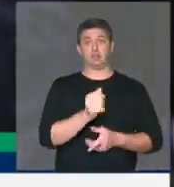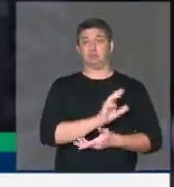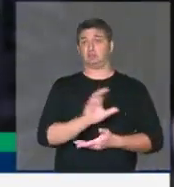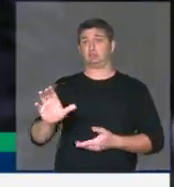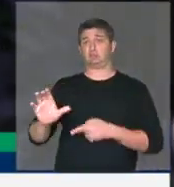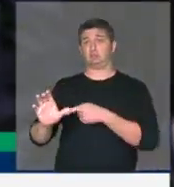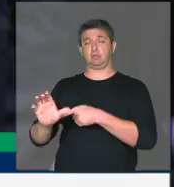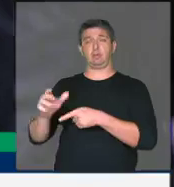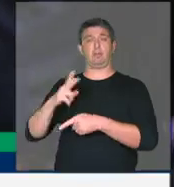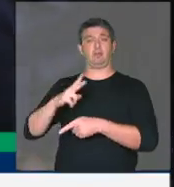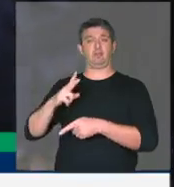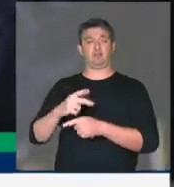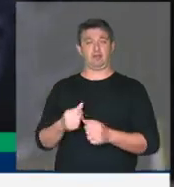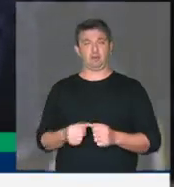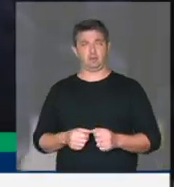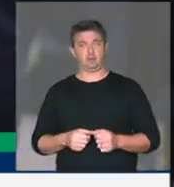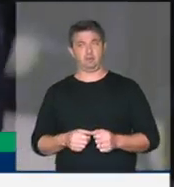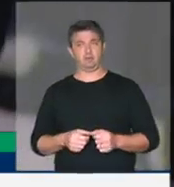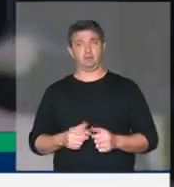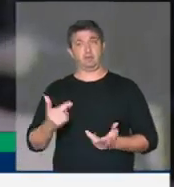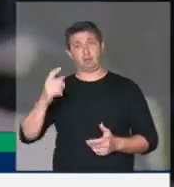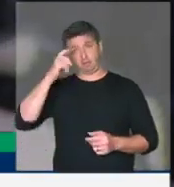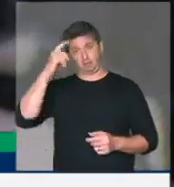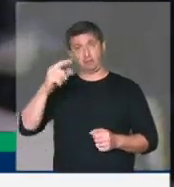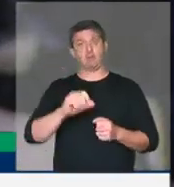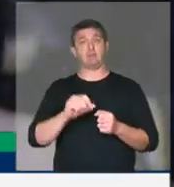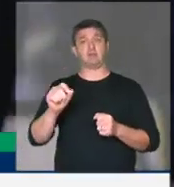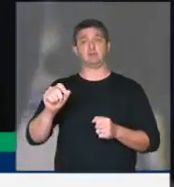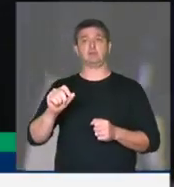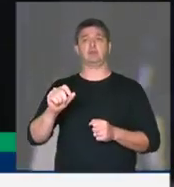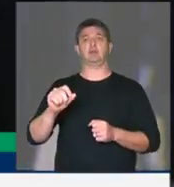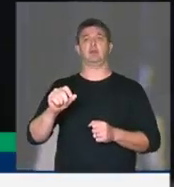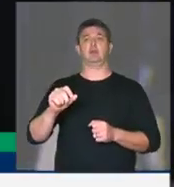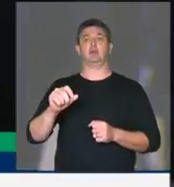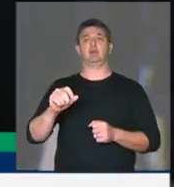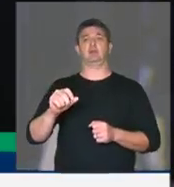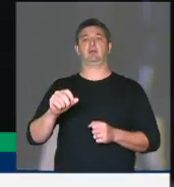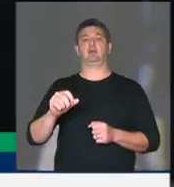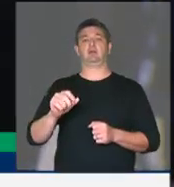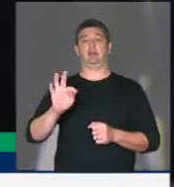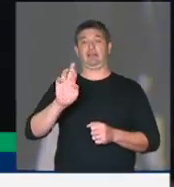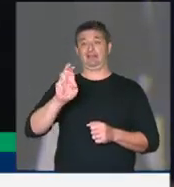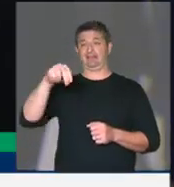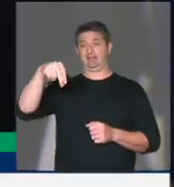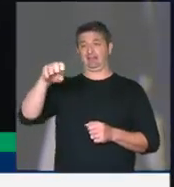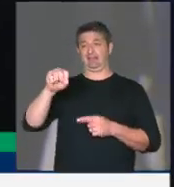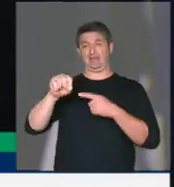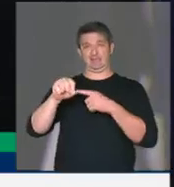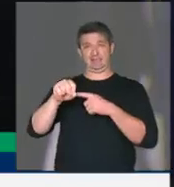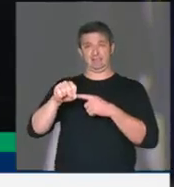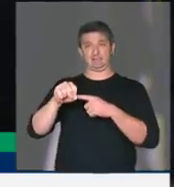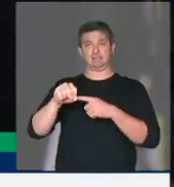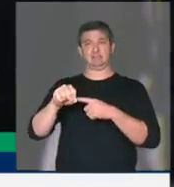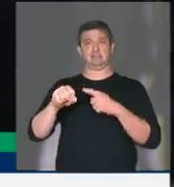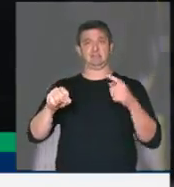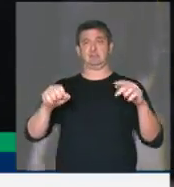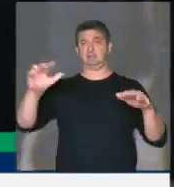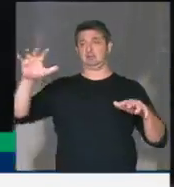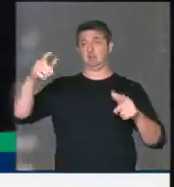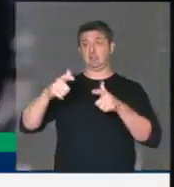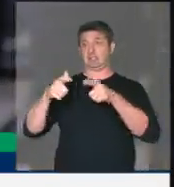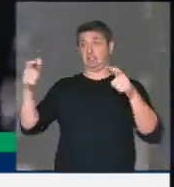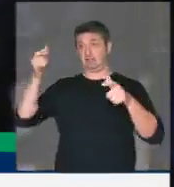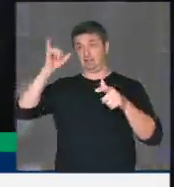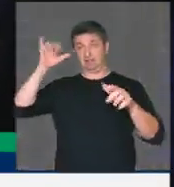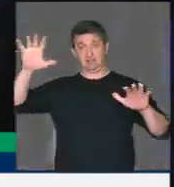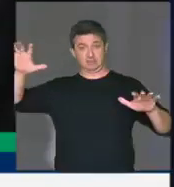os bancos privados e, mais uma vez, a ideia de colocar os serialistas, os grandes do agronegócio a concorrer com os pequenos. A gente sabe como isso funciona,